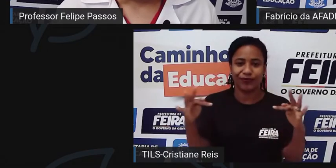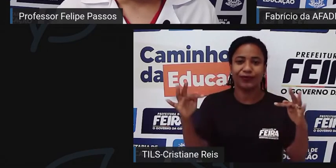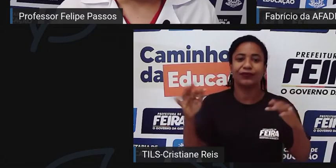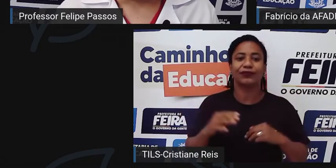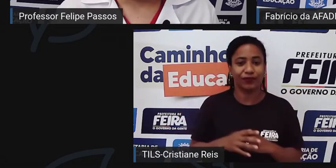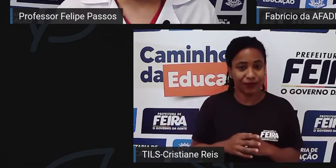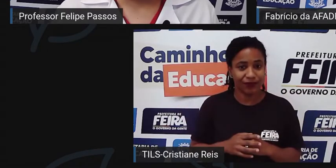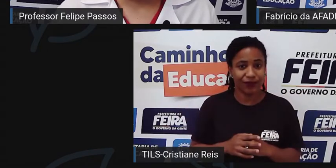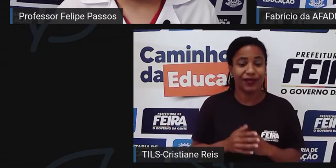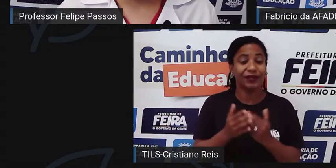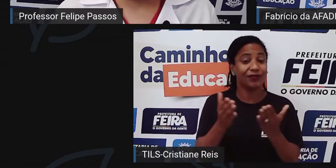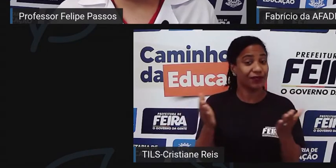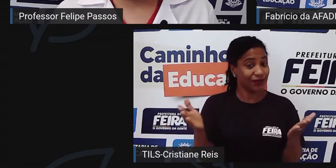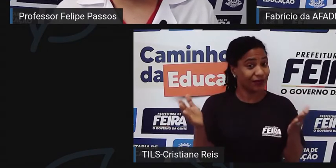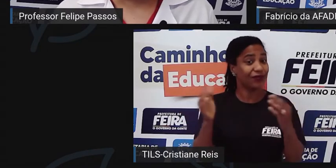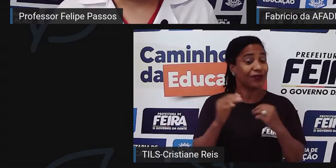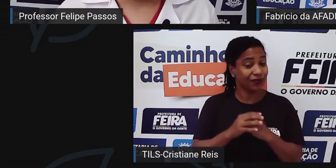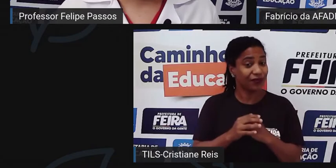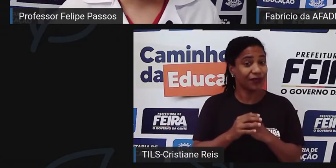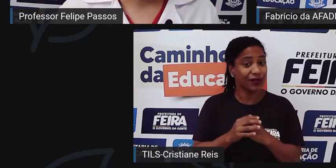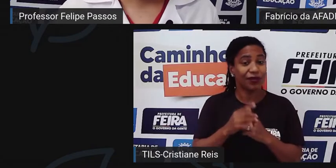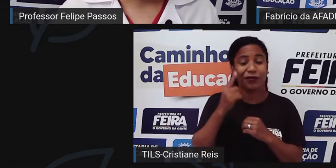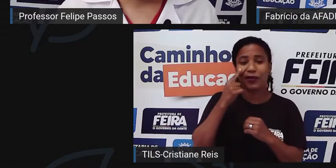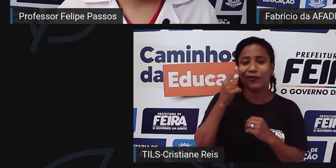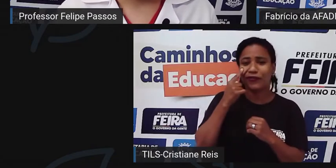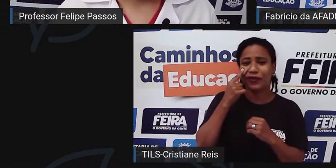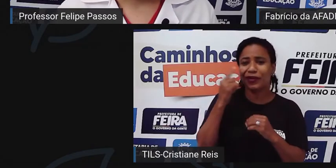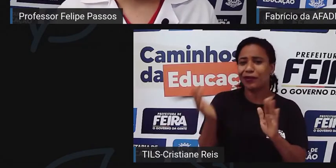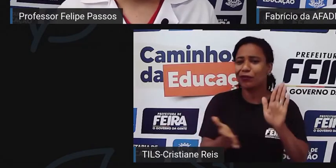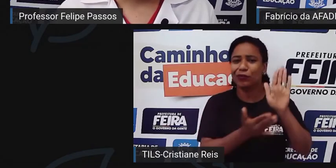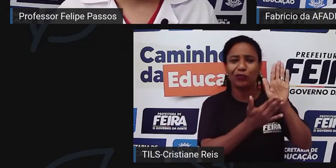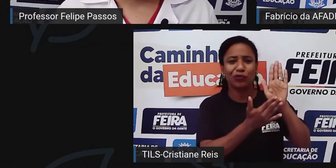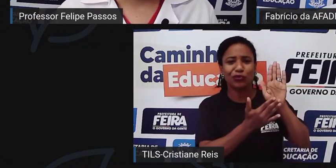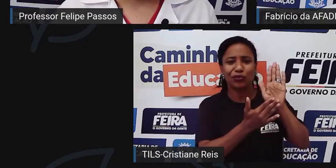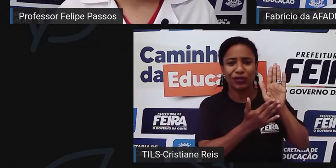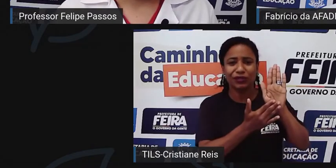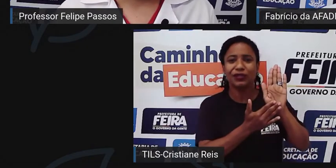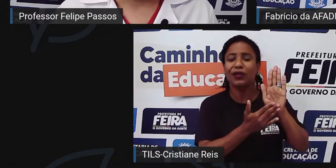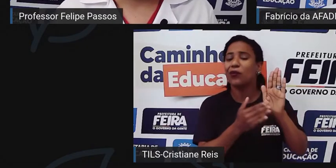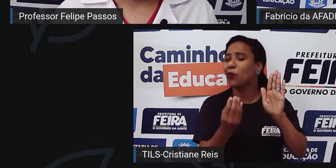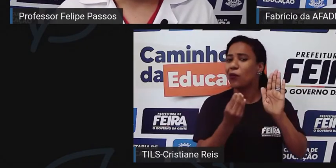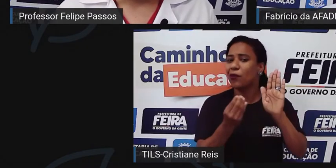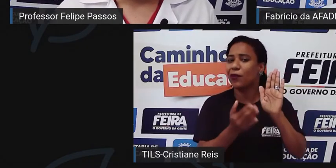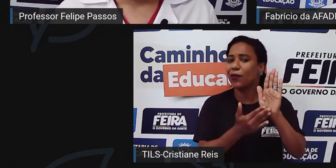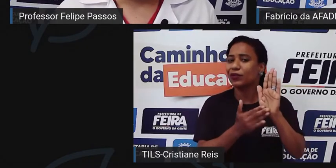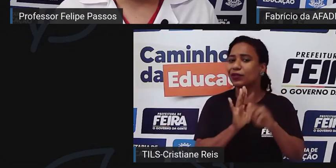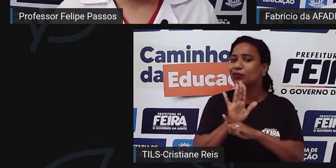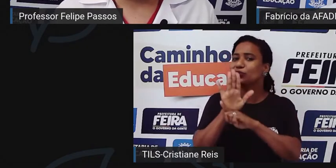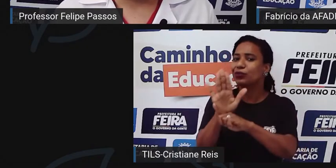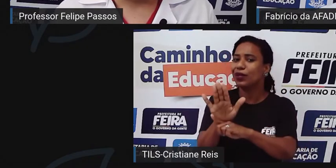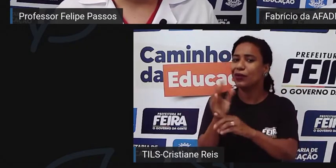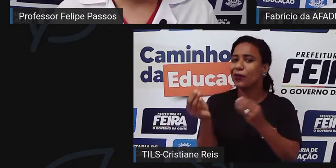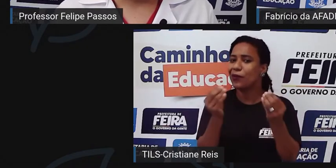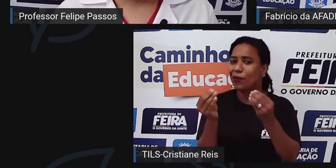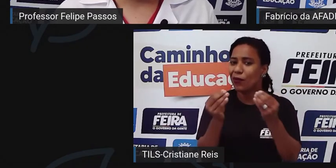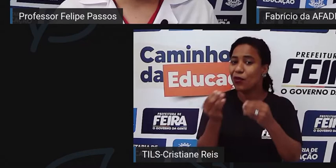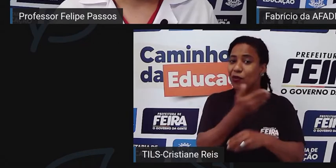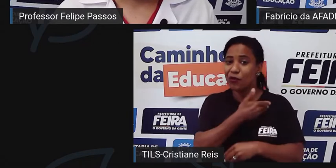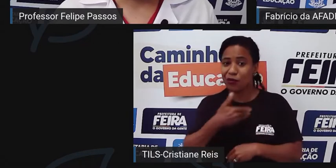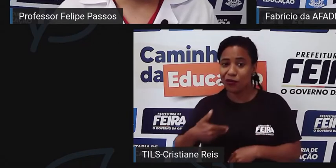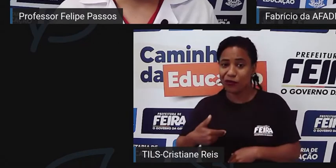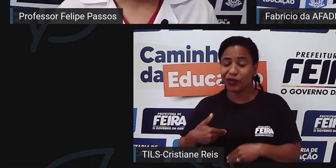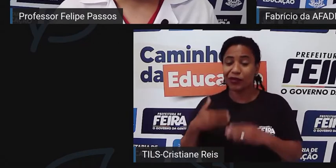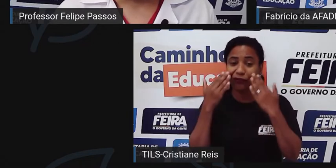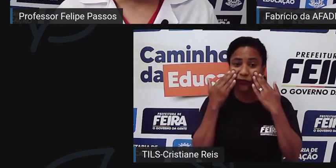Então agora a gente vai falar do cenário político, né, envolvendo a doença fos-ciforme. Como é que o poder público enxerga,